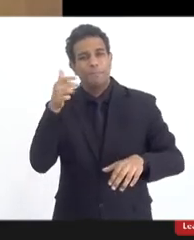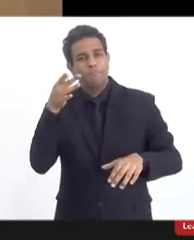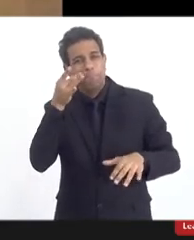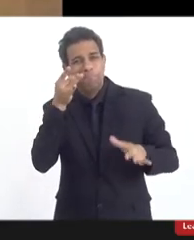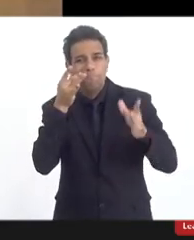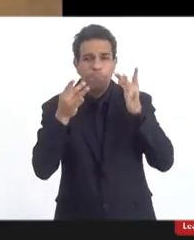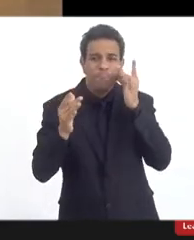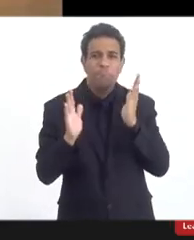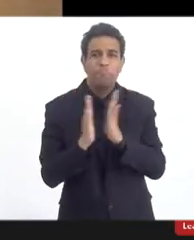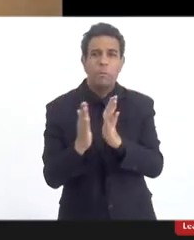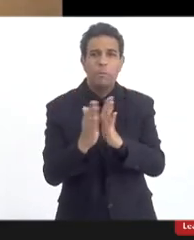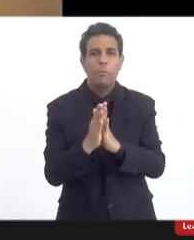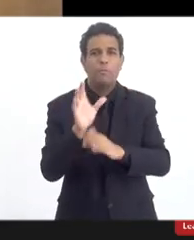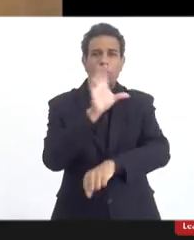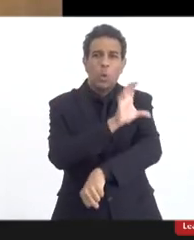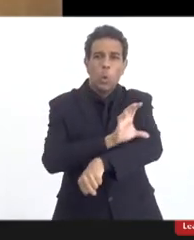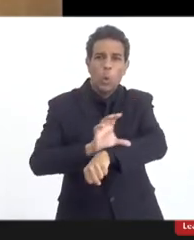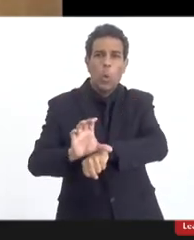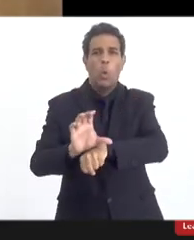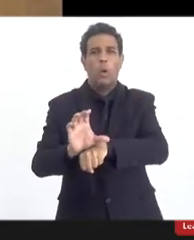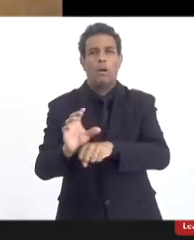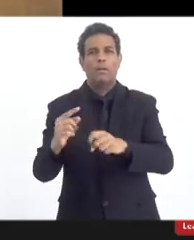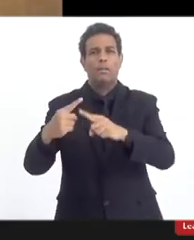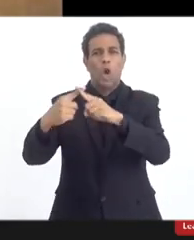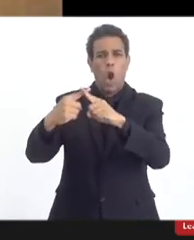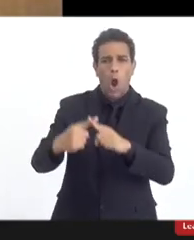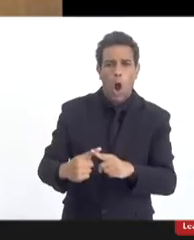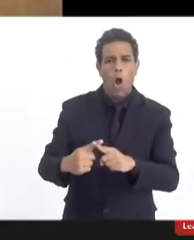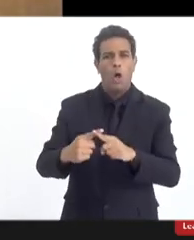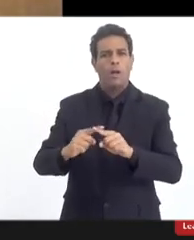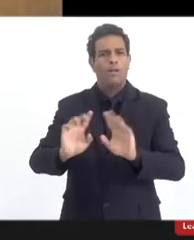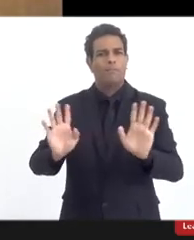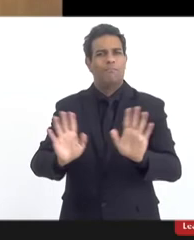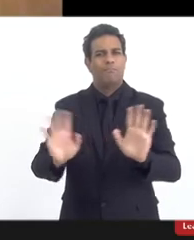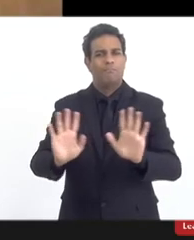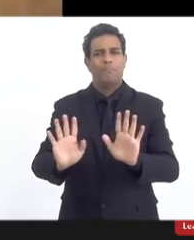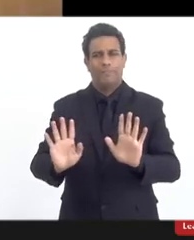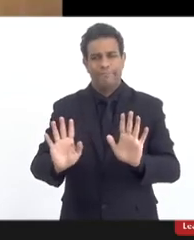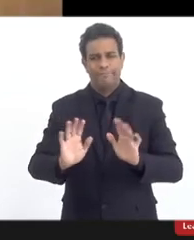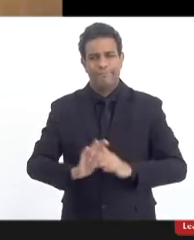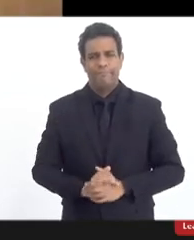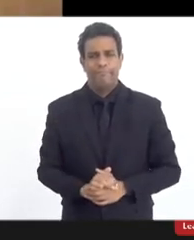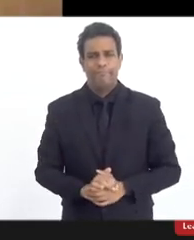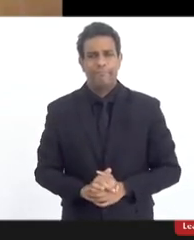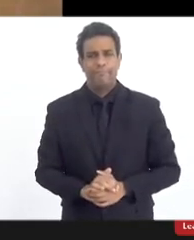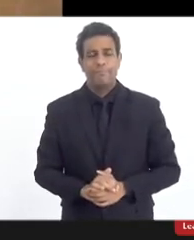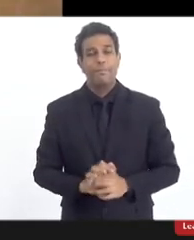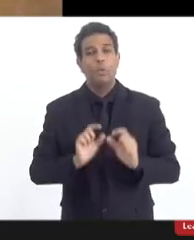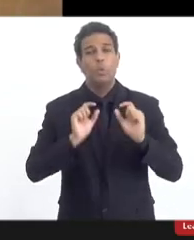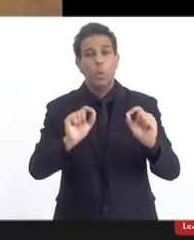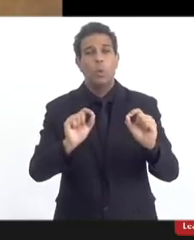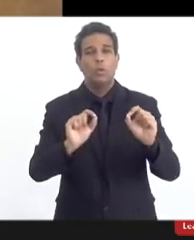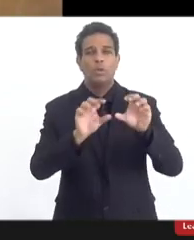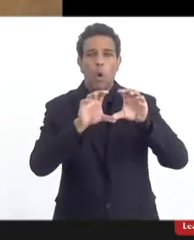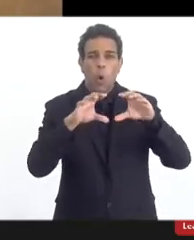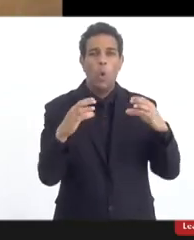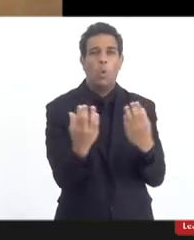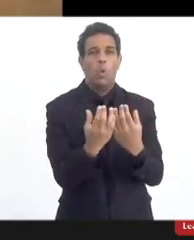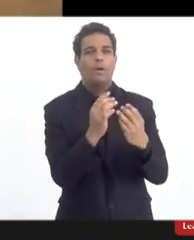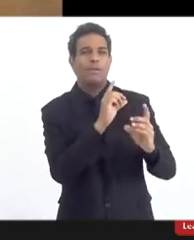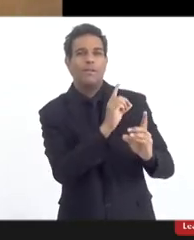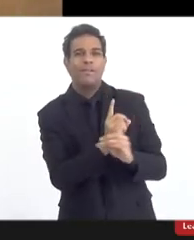a cultura do confronto, não, mas a cultura do encontro,